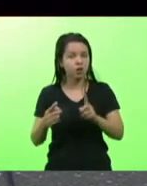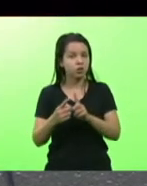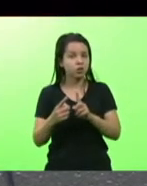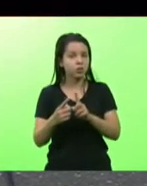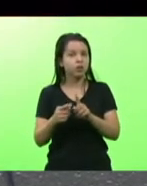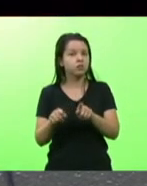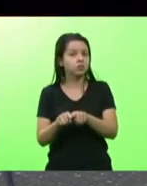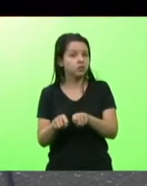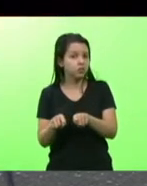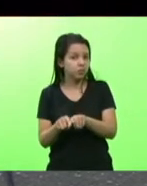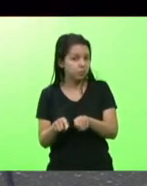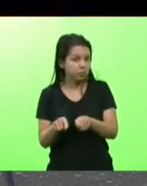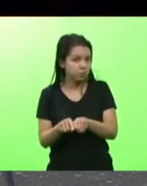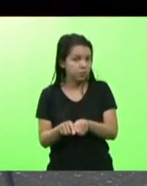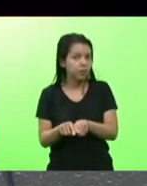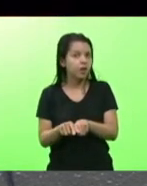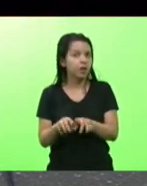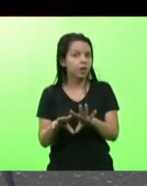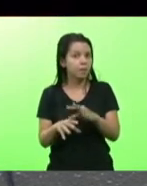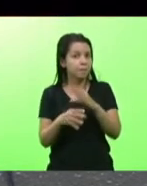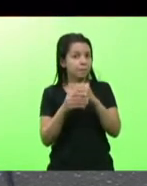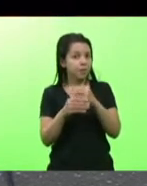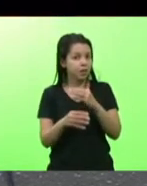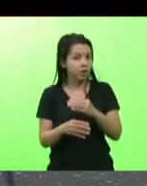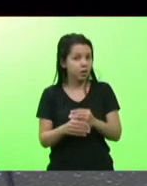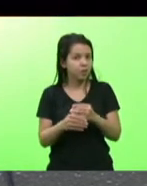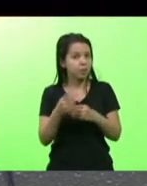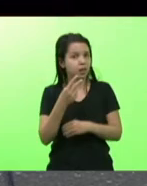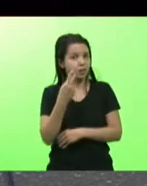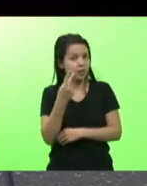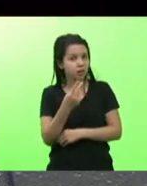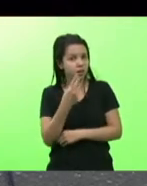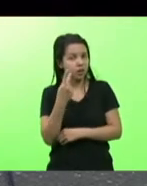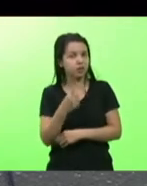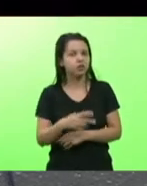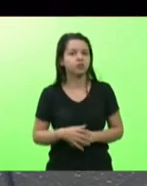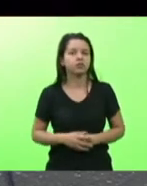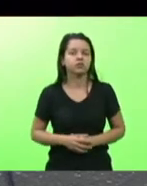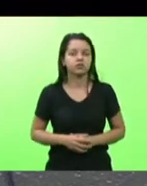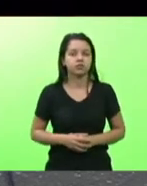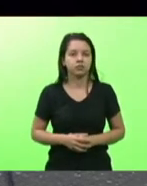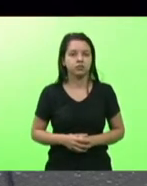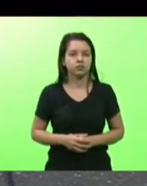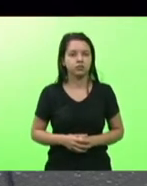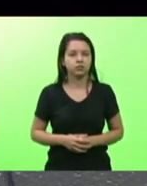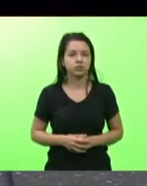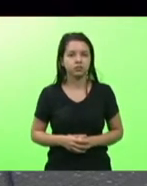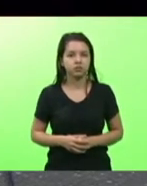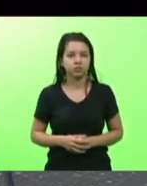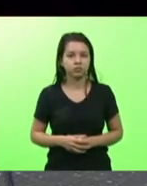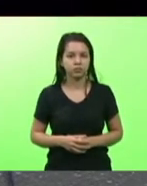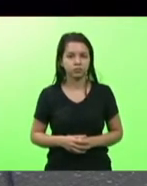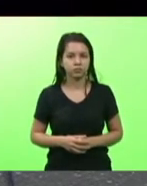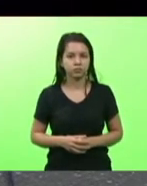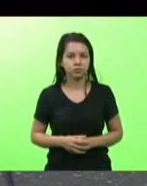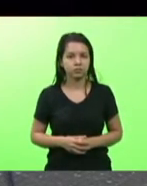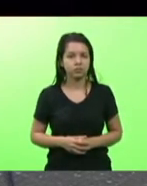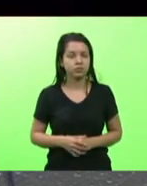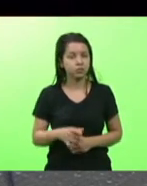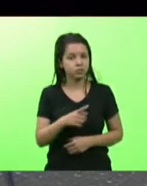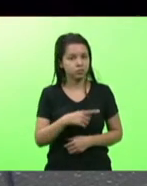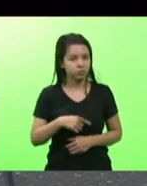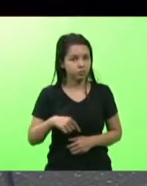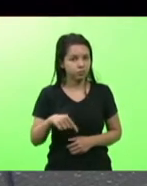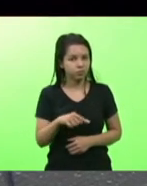a emendas parlamentares não há como nós